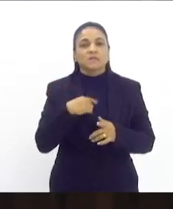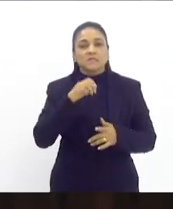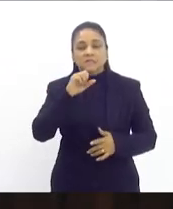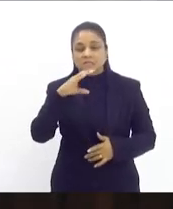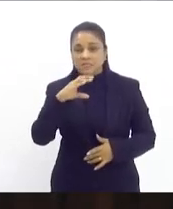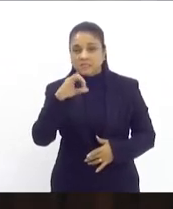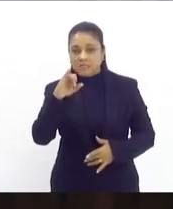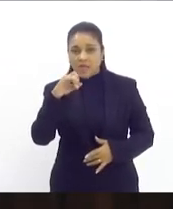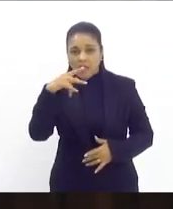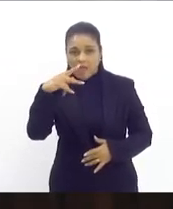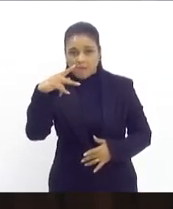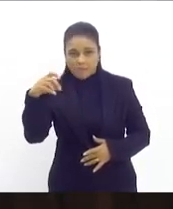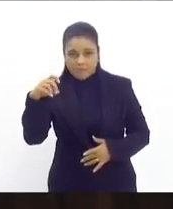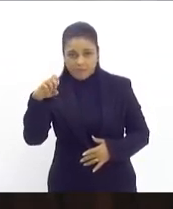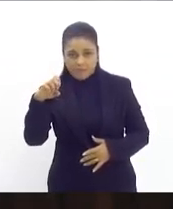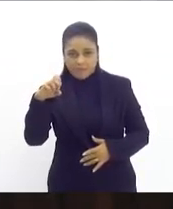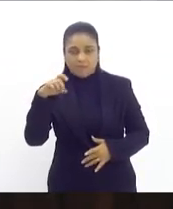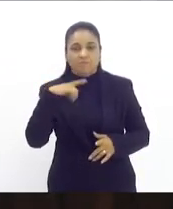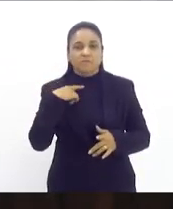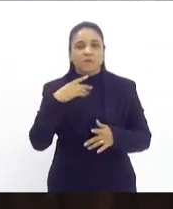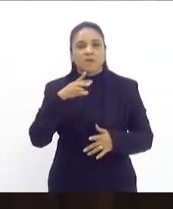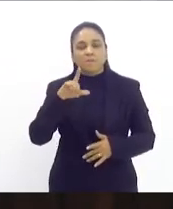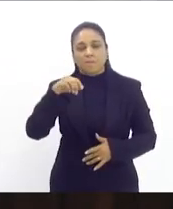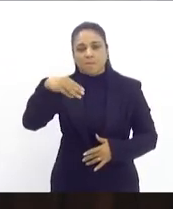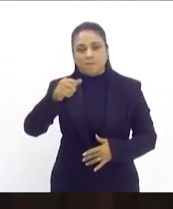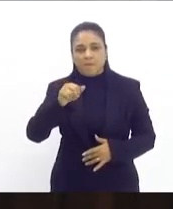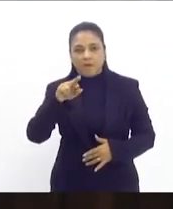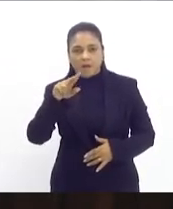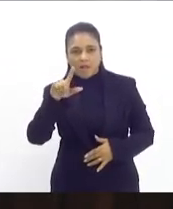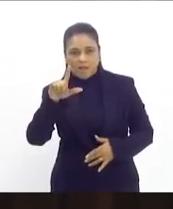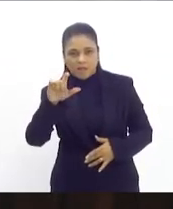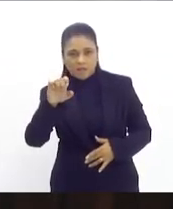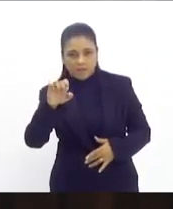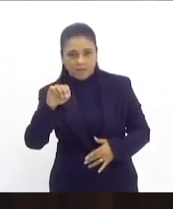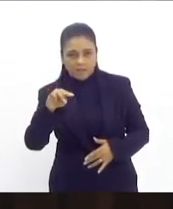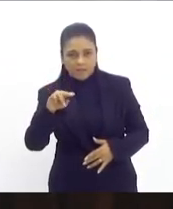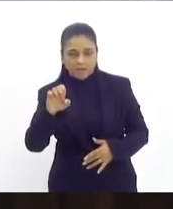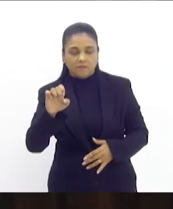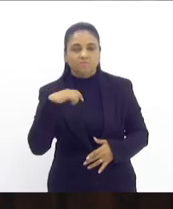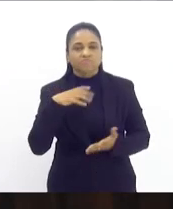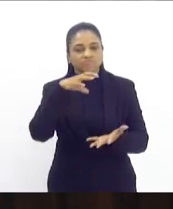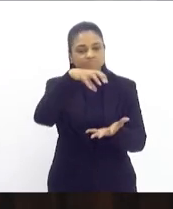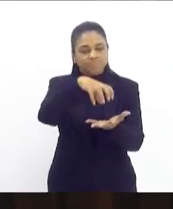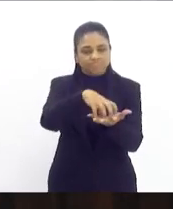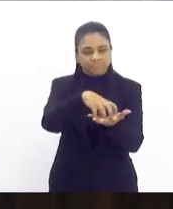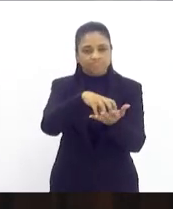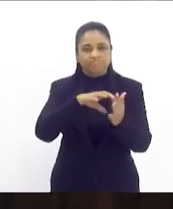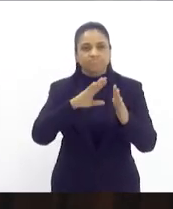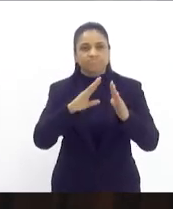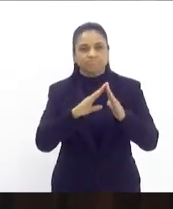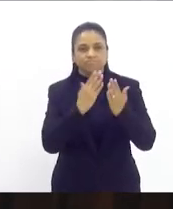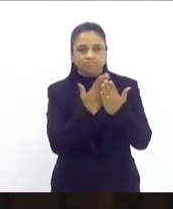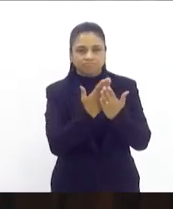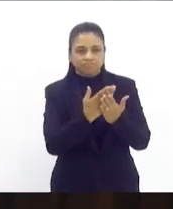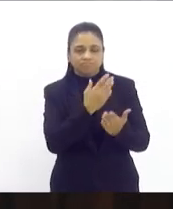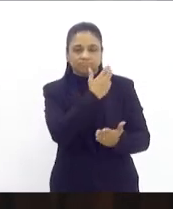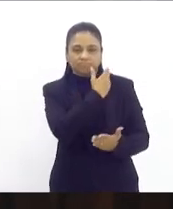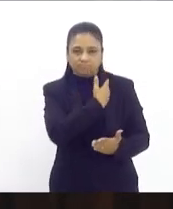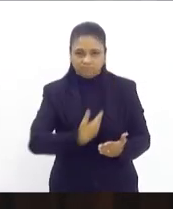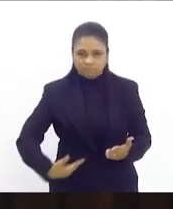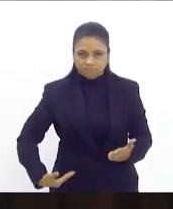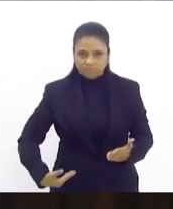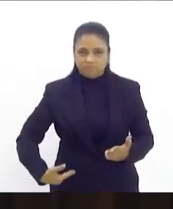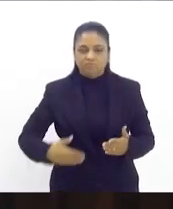Marlene Abib, de Oliveira Fabre, o Centro Integrado de Educação Pública Dr. Miguel Couto Filho,